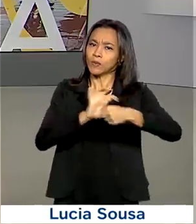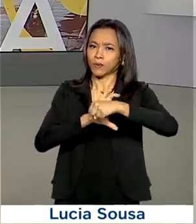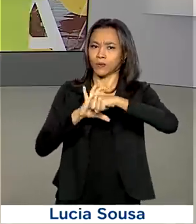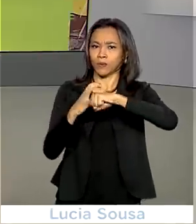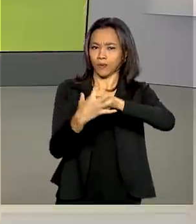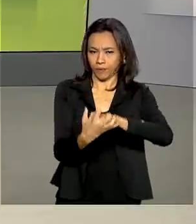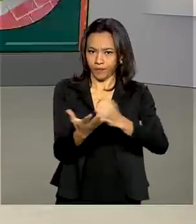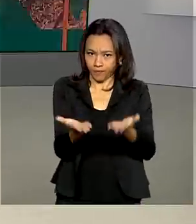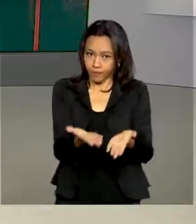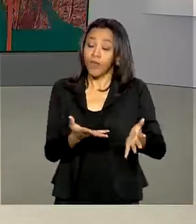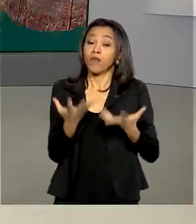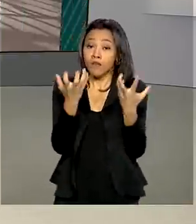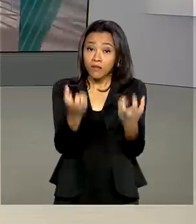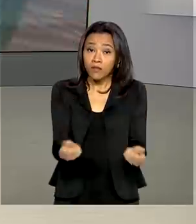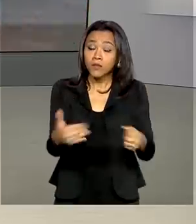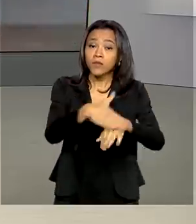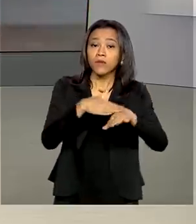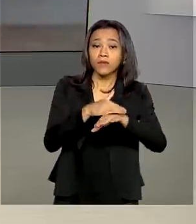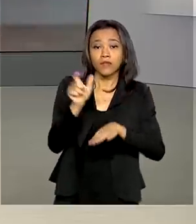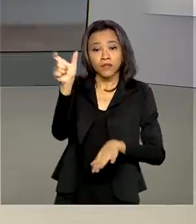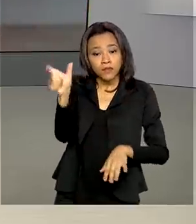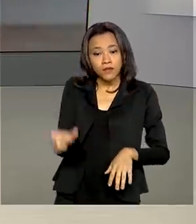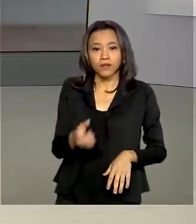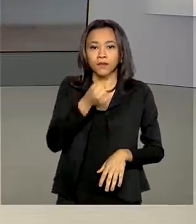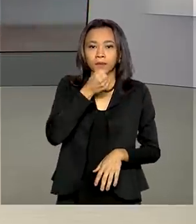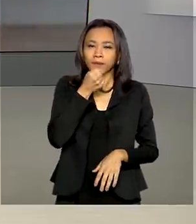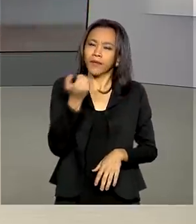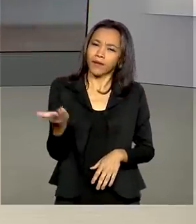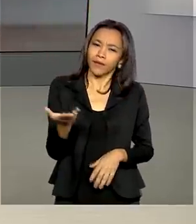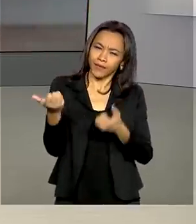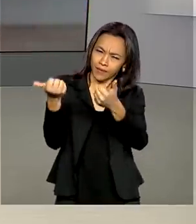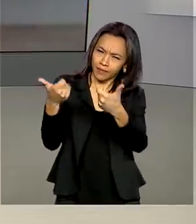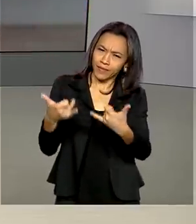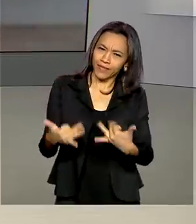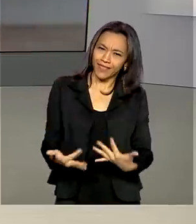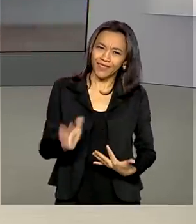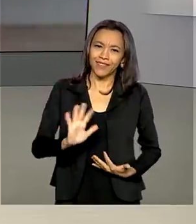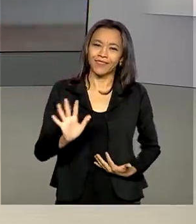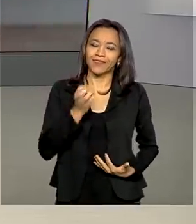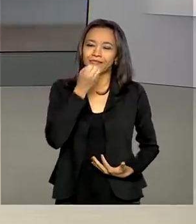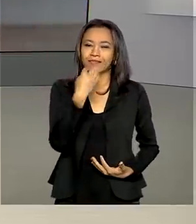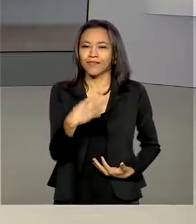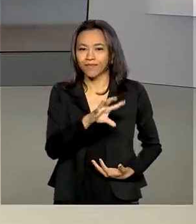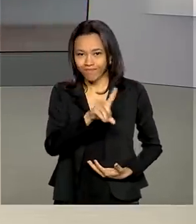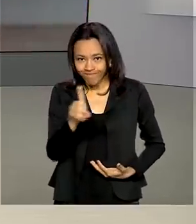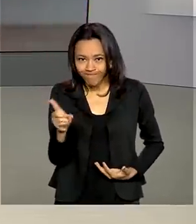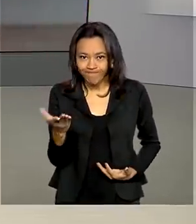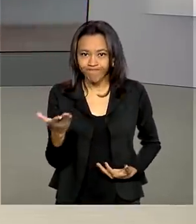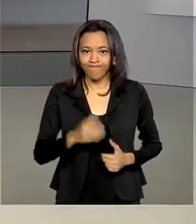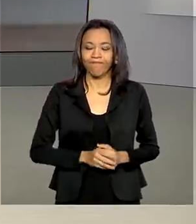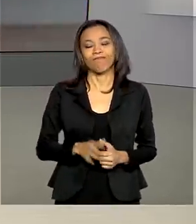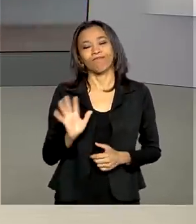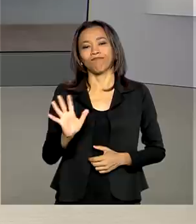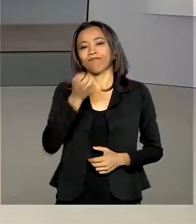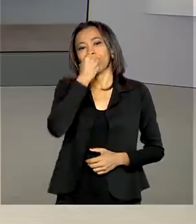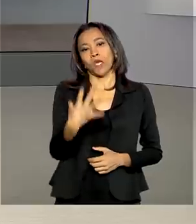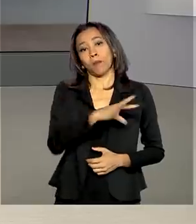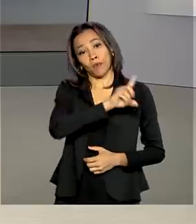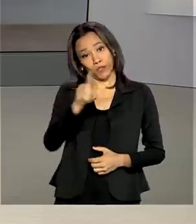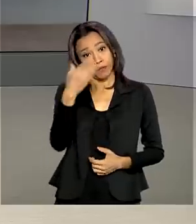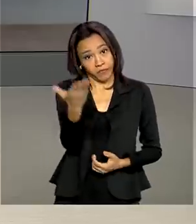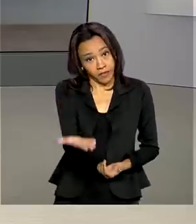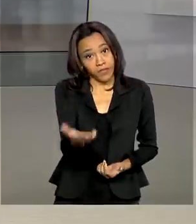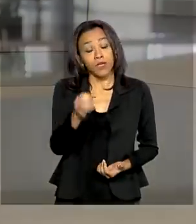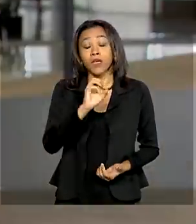Vamos conversar então com o repórter Glauco de Queiroz que explica agora pra gente. Oi Glauco, bom dia. Olá Renata, bom dia pra